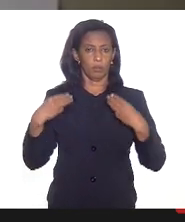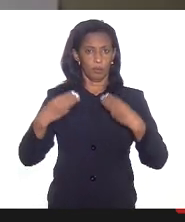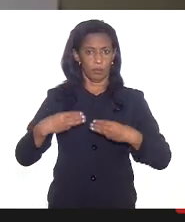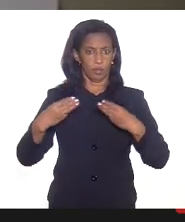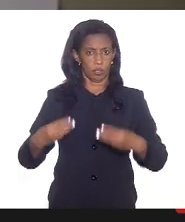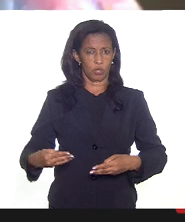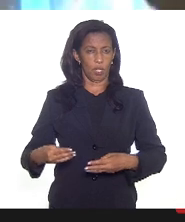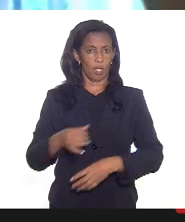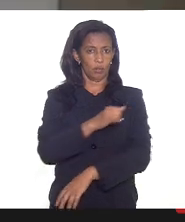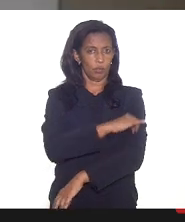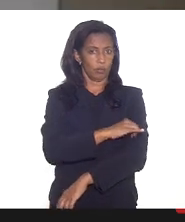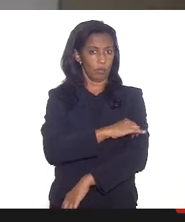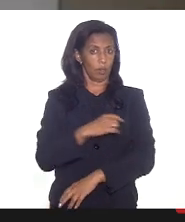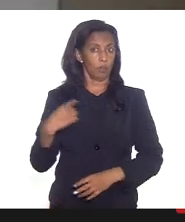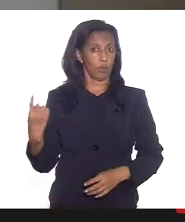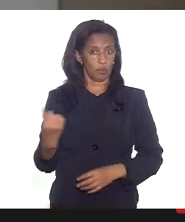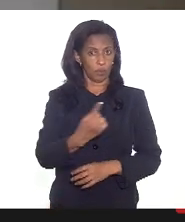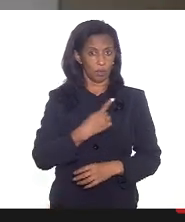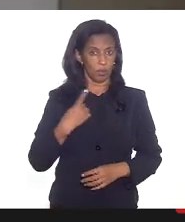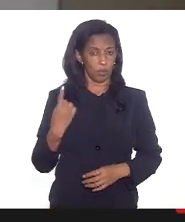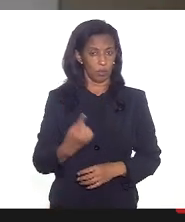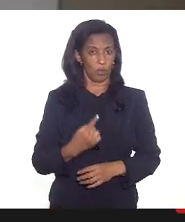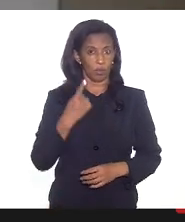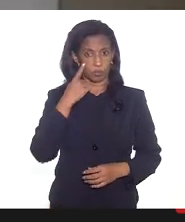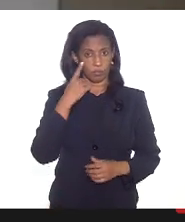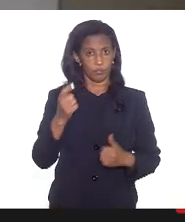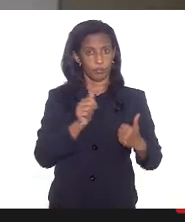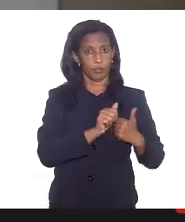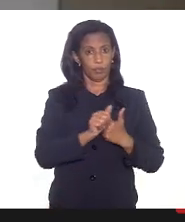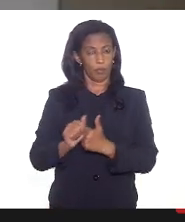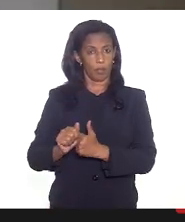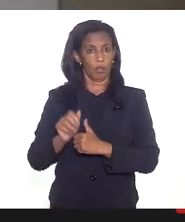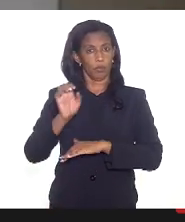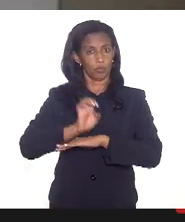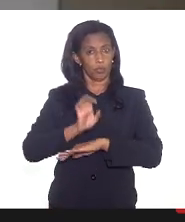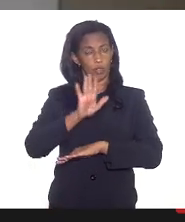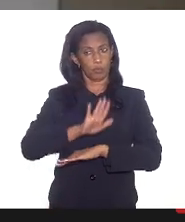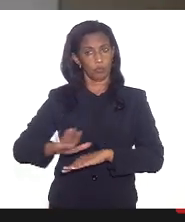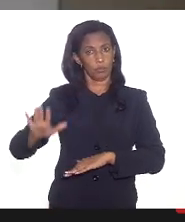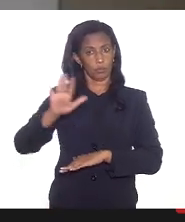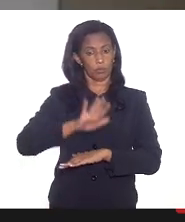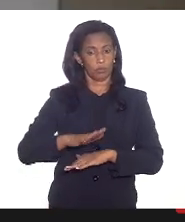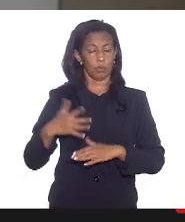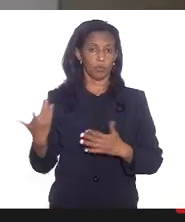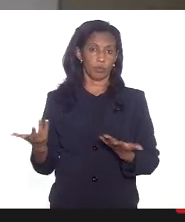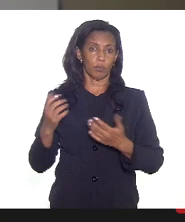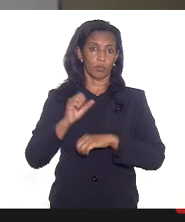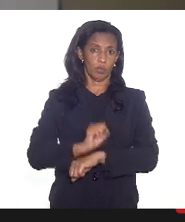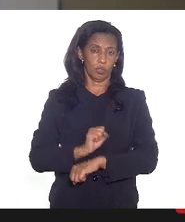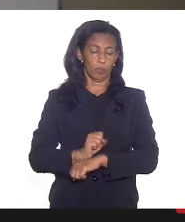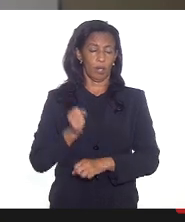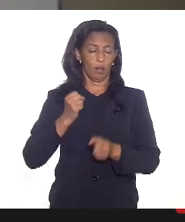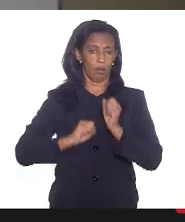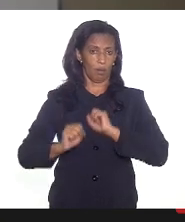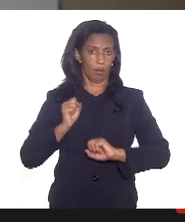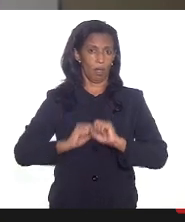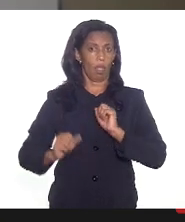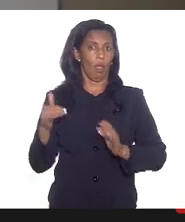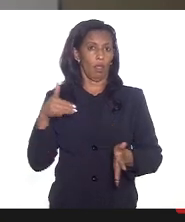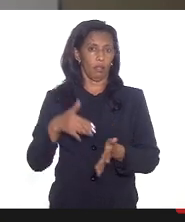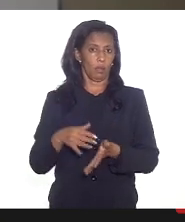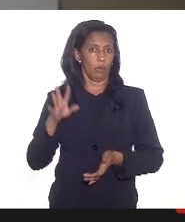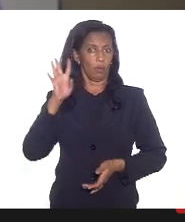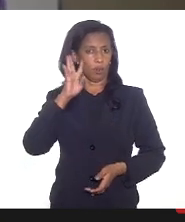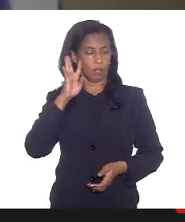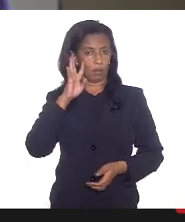Público do Rio pelo que nós estamos acompanhando no estado todo então nós vamos realmente aguardar com ansiedade até semana que vem